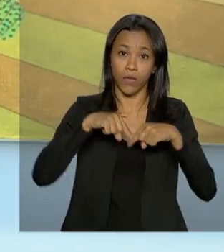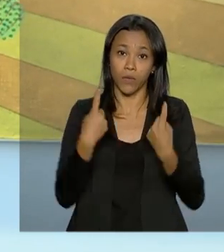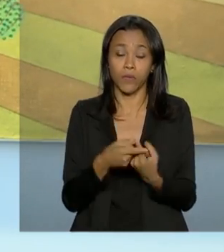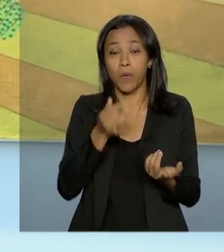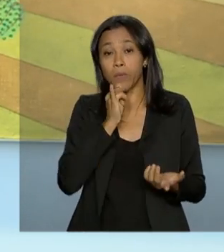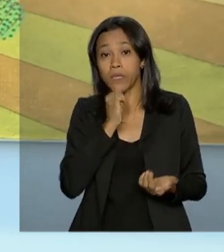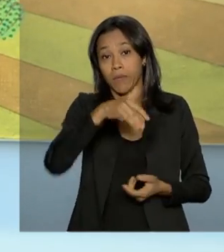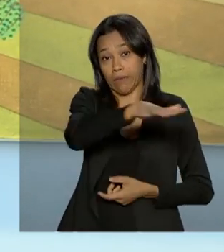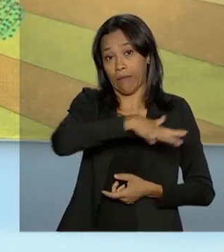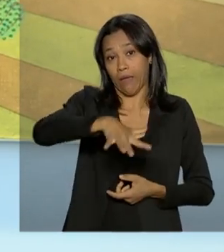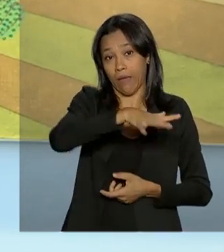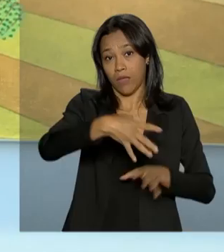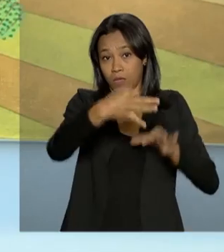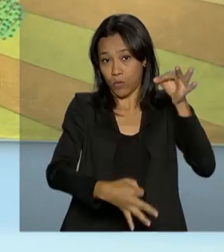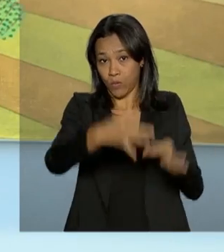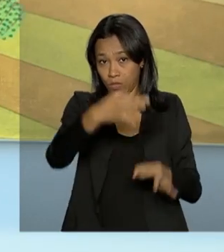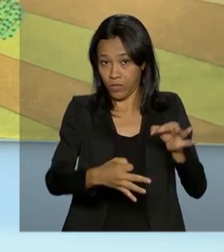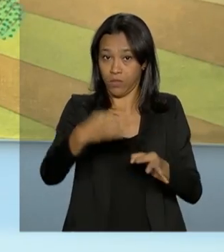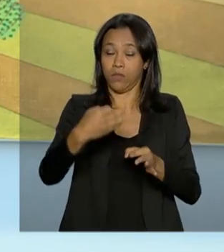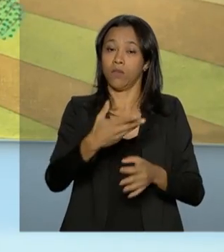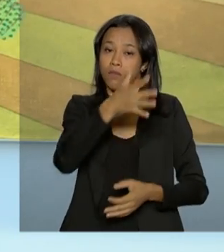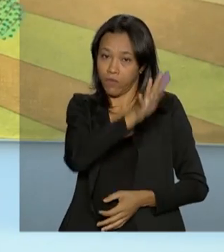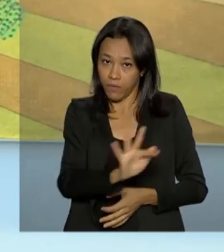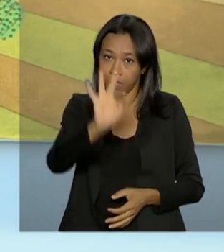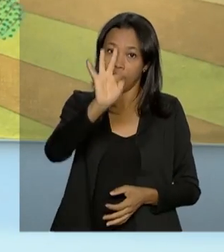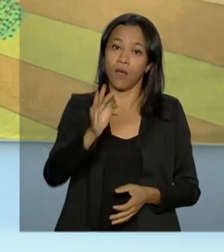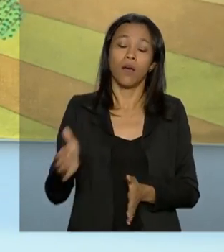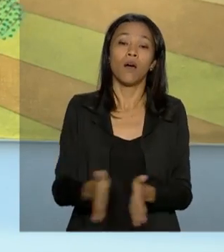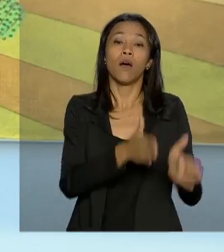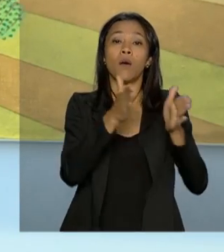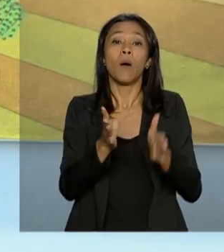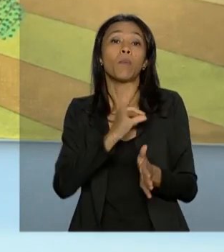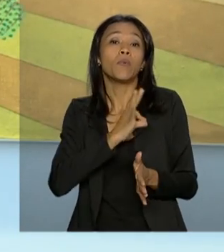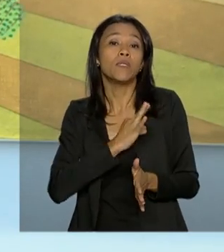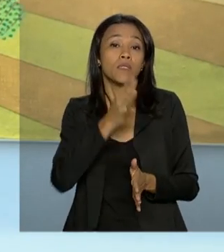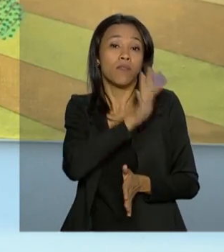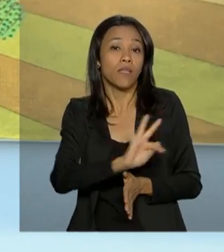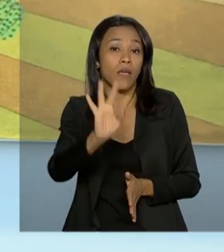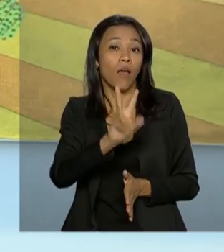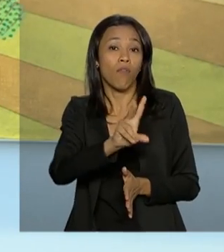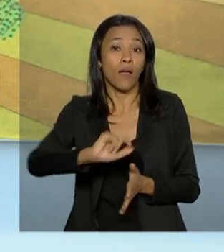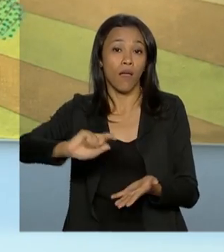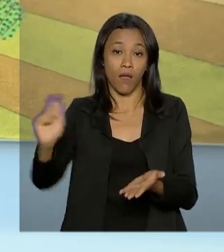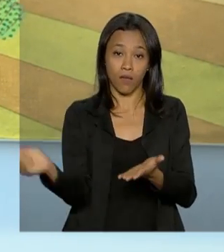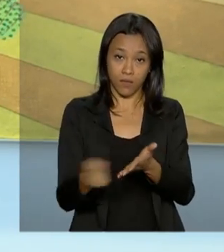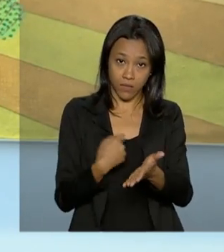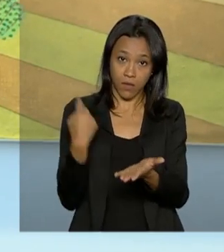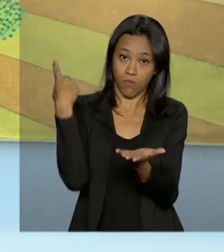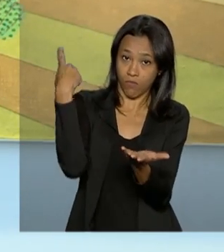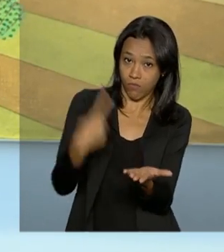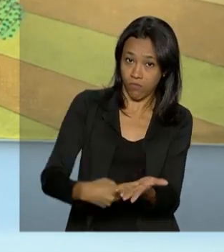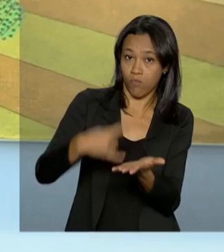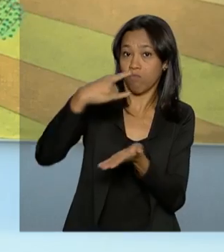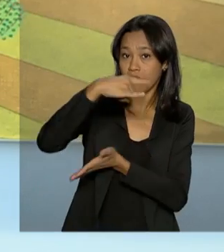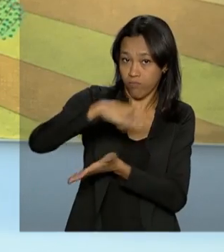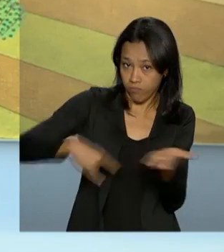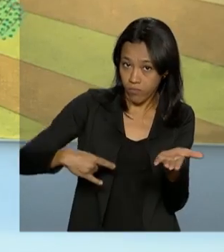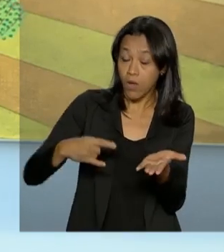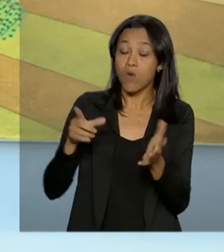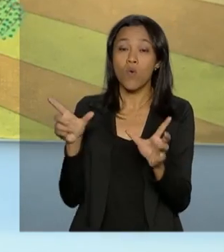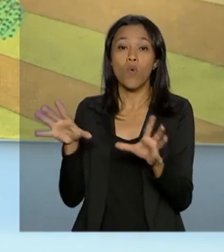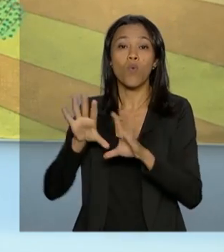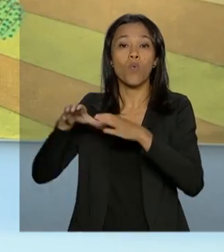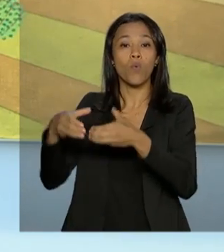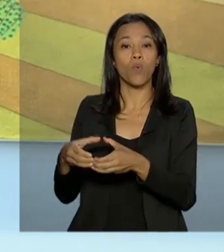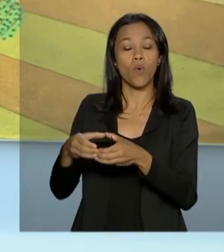como o de justiça, do Justiça Federal. A Polícia Federal vai assinar um acordo com o FBI